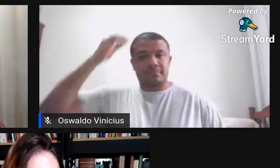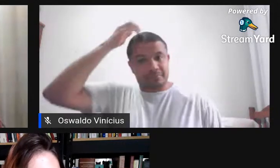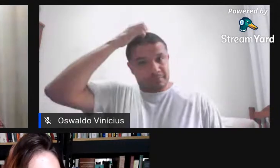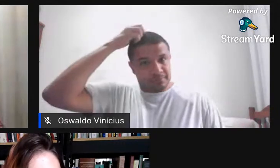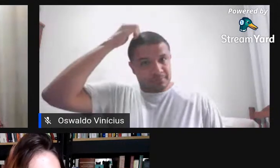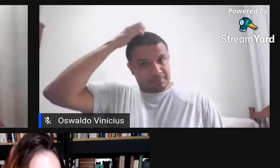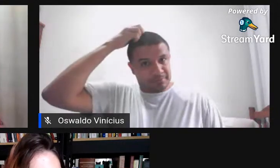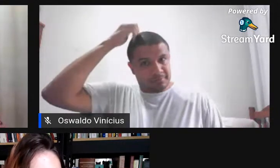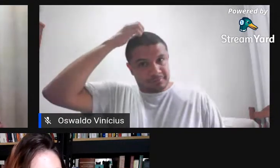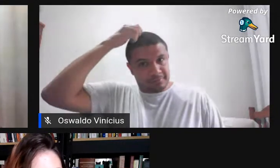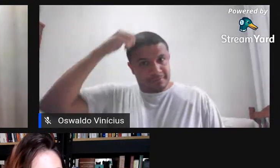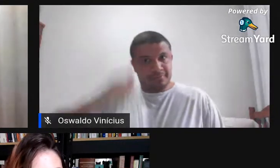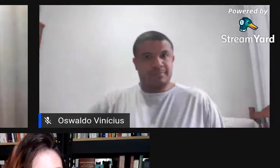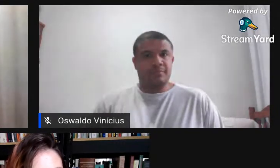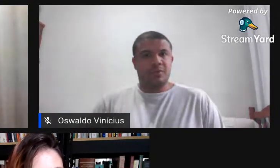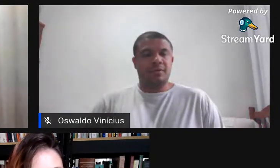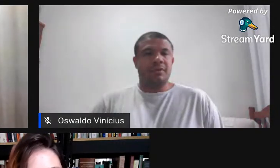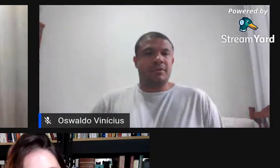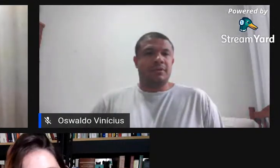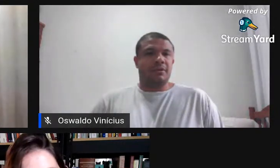Deixa eu abrir aqui de novo.